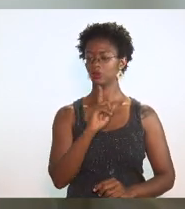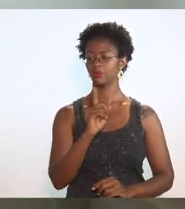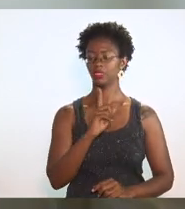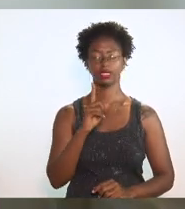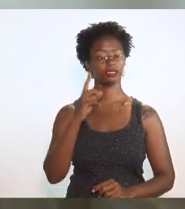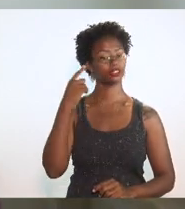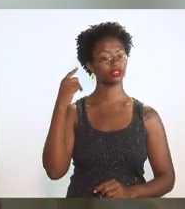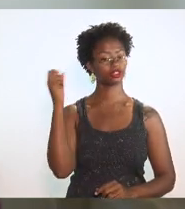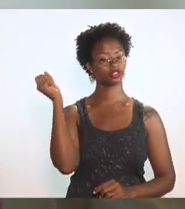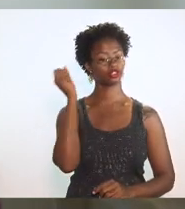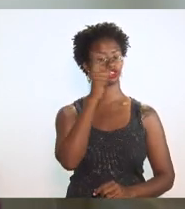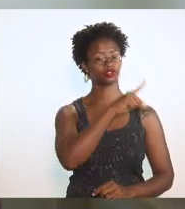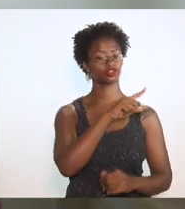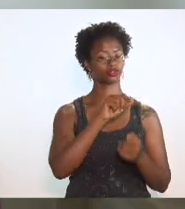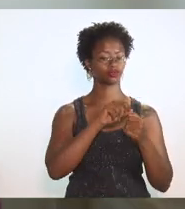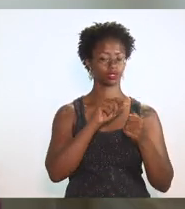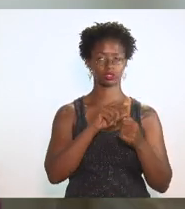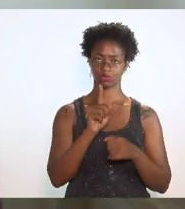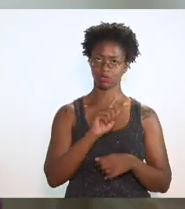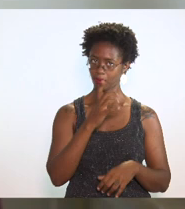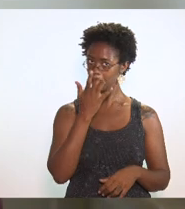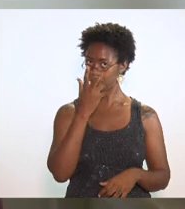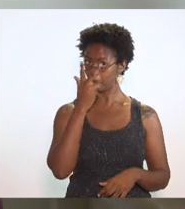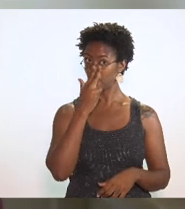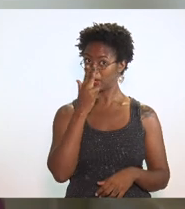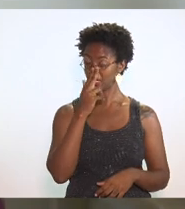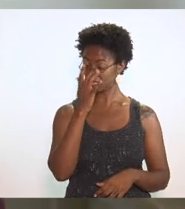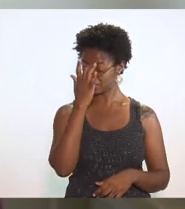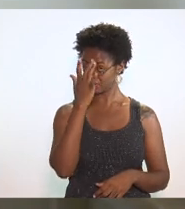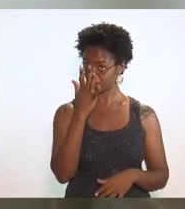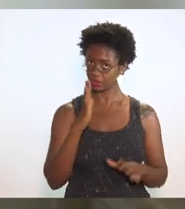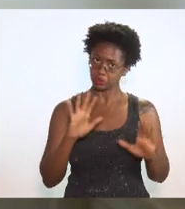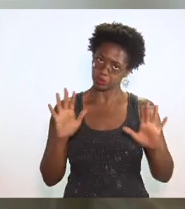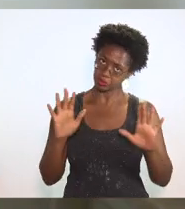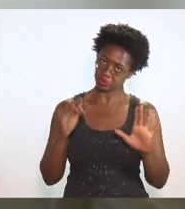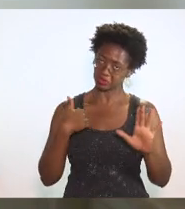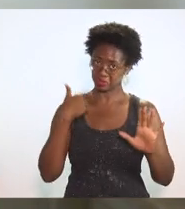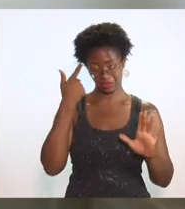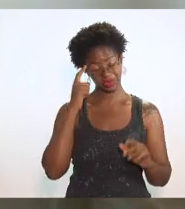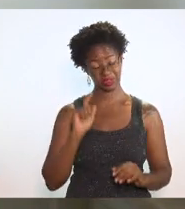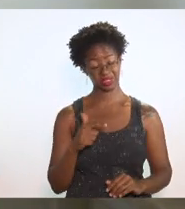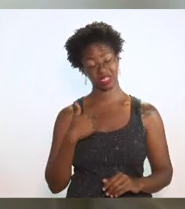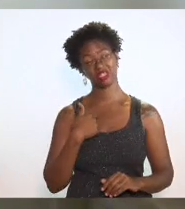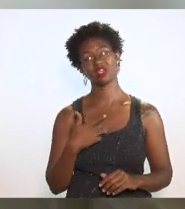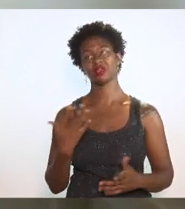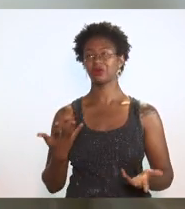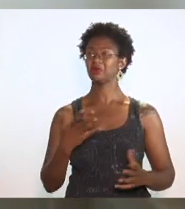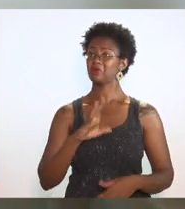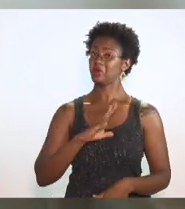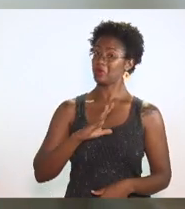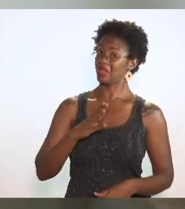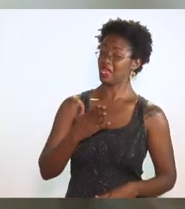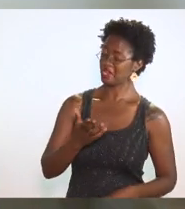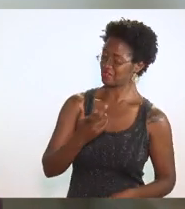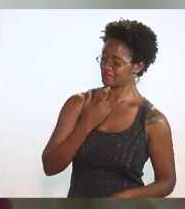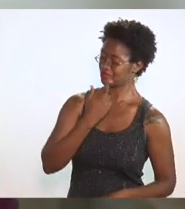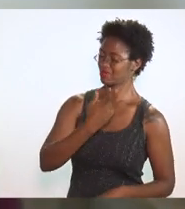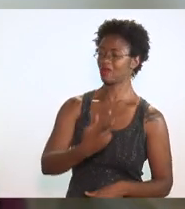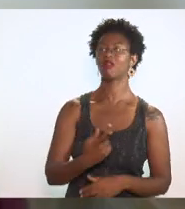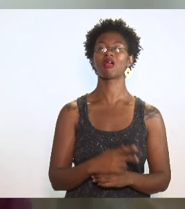fazê-lo. Não me parece difícil fazê-lo. Eu ousaria dizer até que com